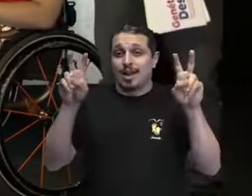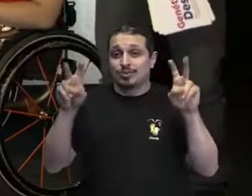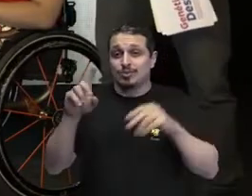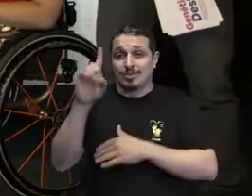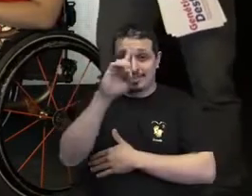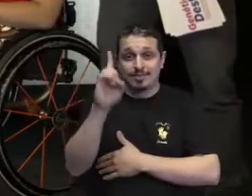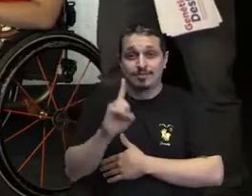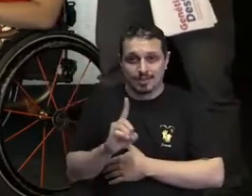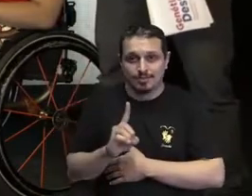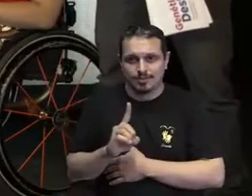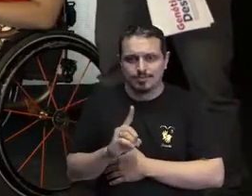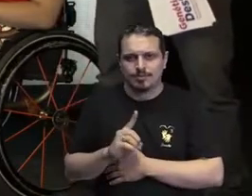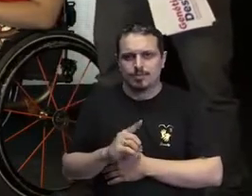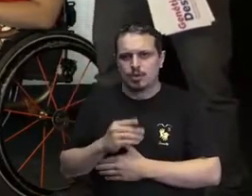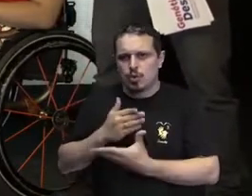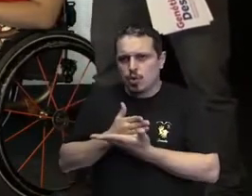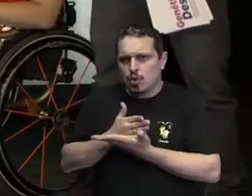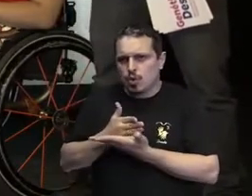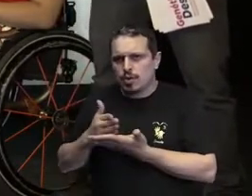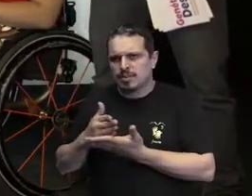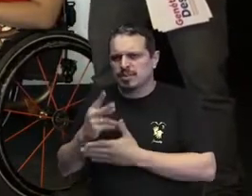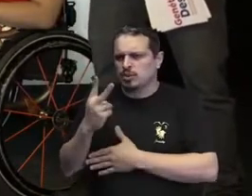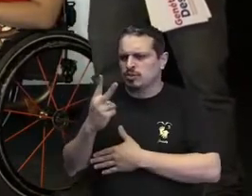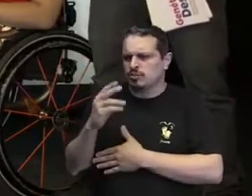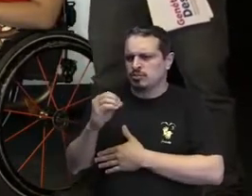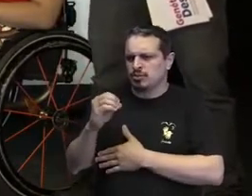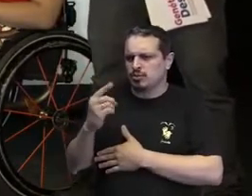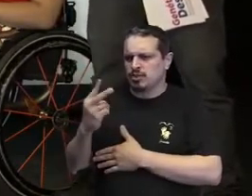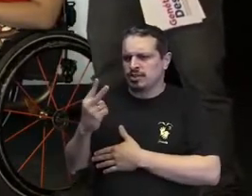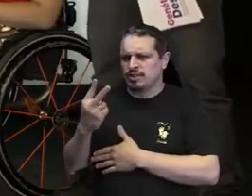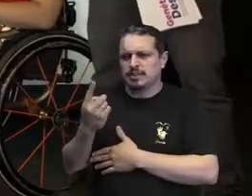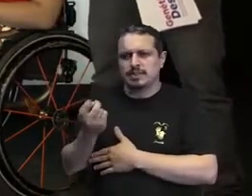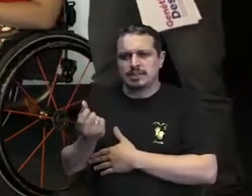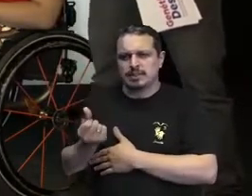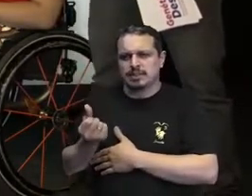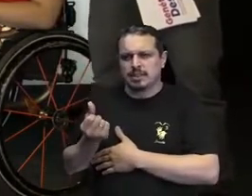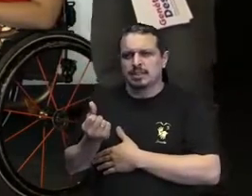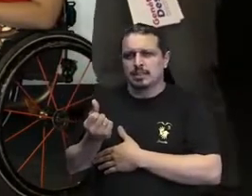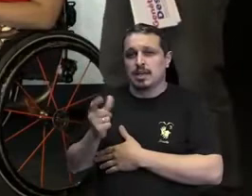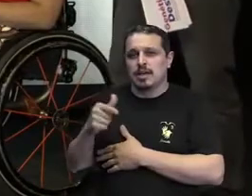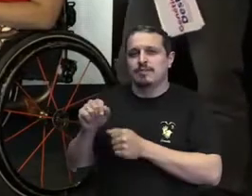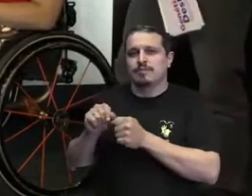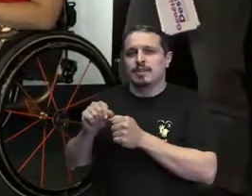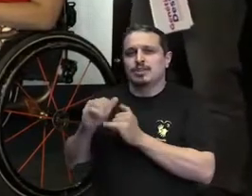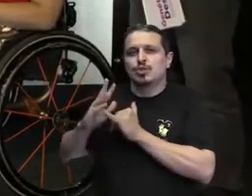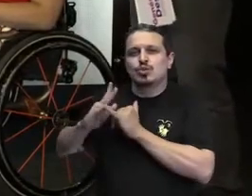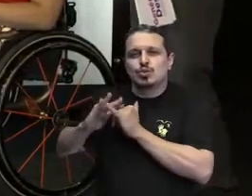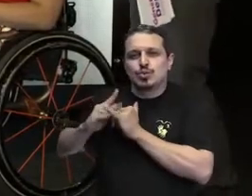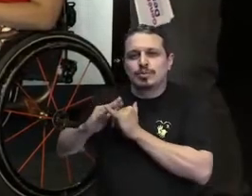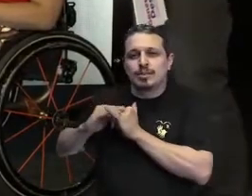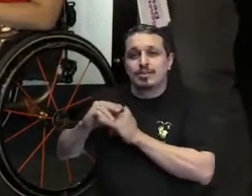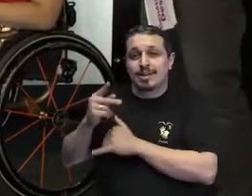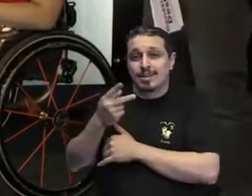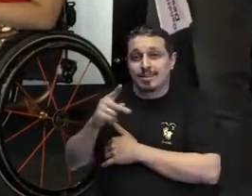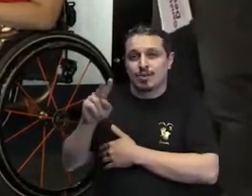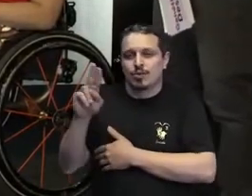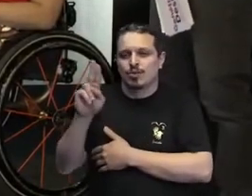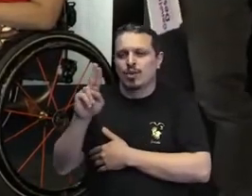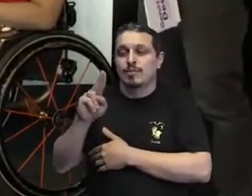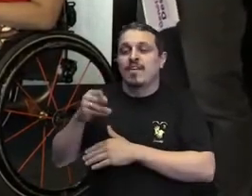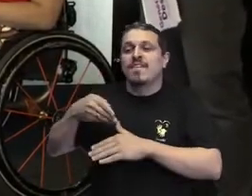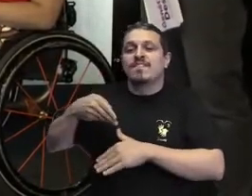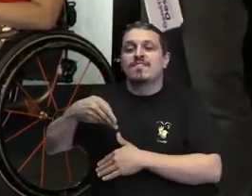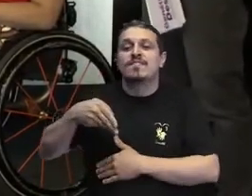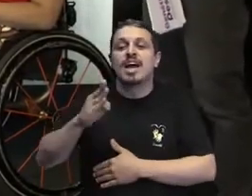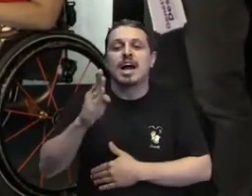2016, quando eu criei o meu canal no YouTube, o Vai Uma Mãozinha Aí. E era